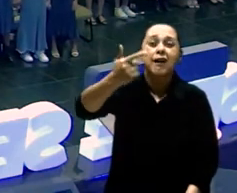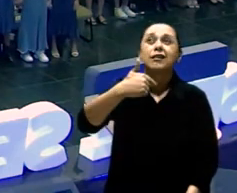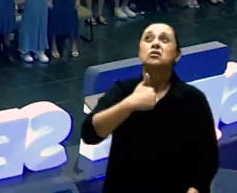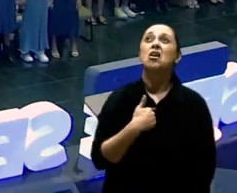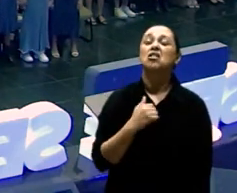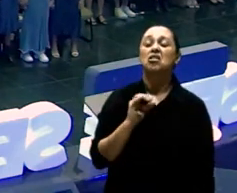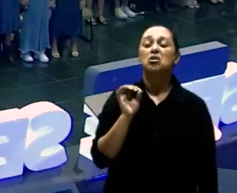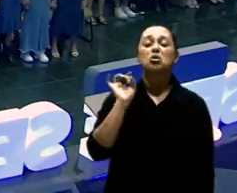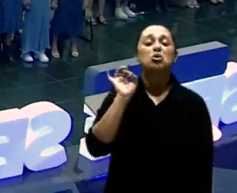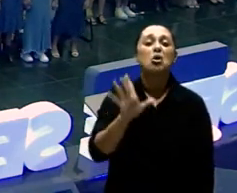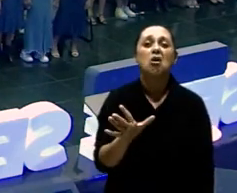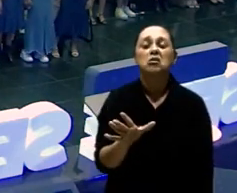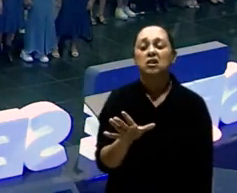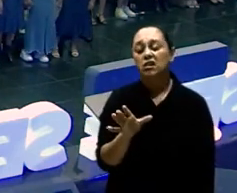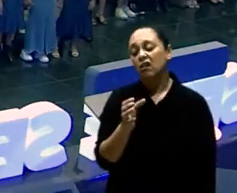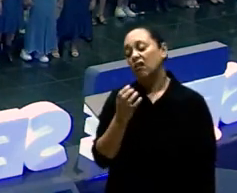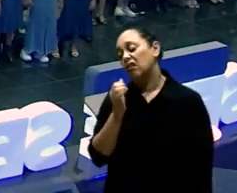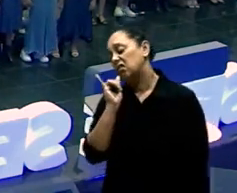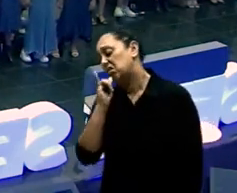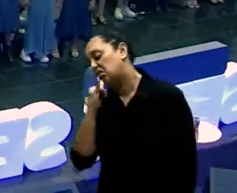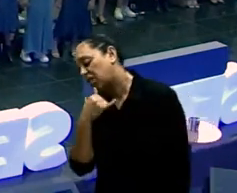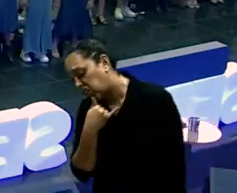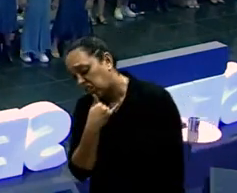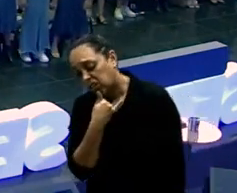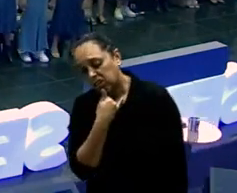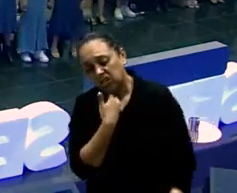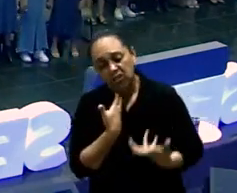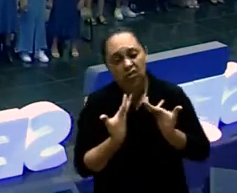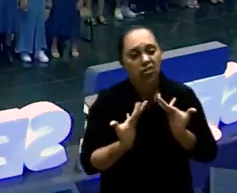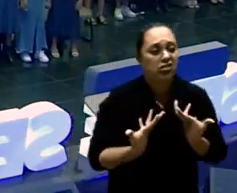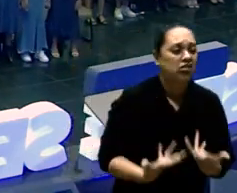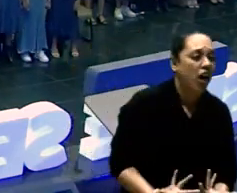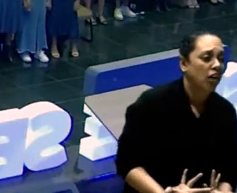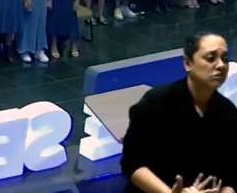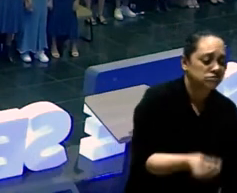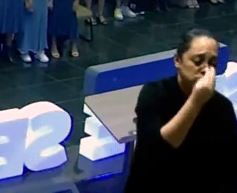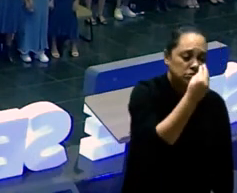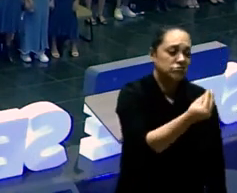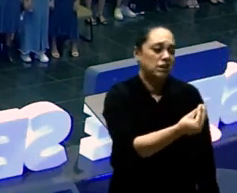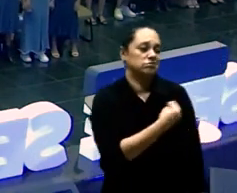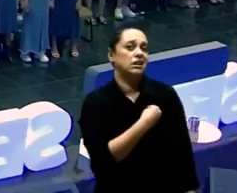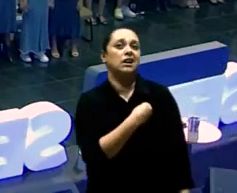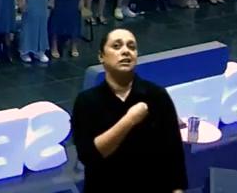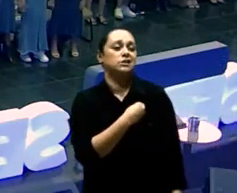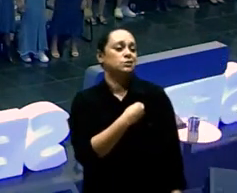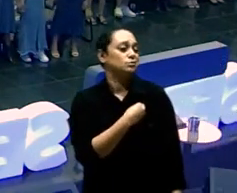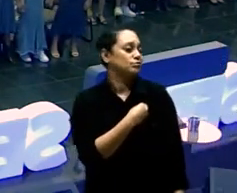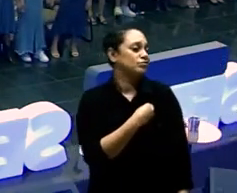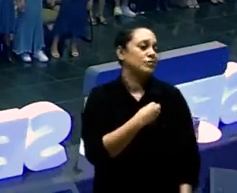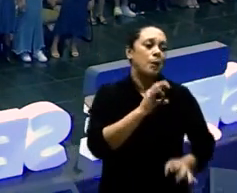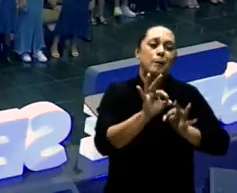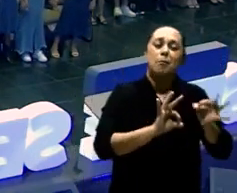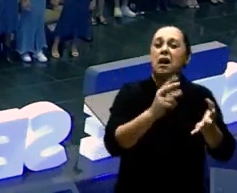De viver Quem você É Na autenticidade E aí você Não vai investir Em você Porque você Não